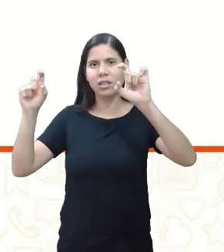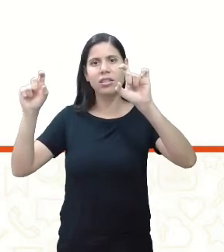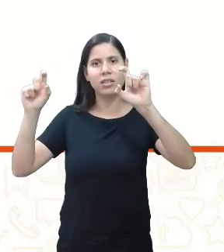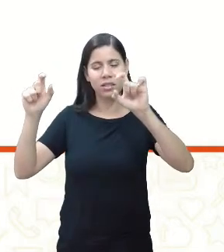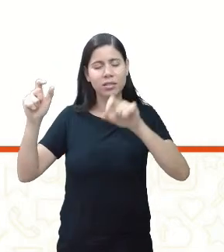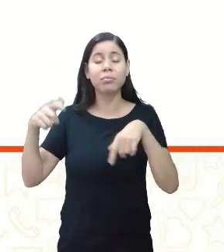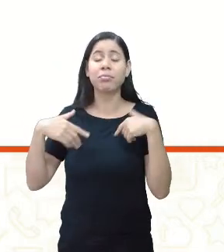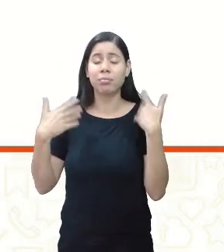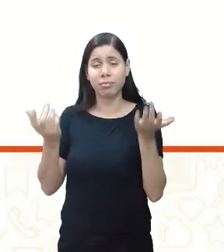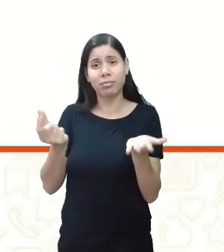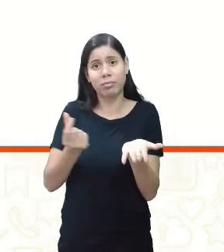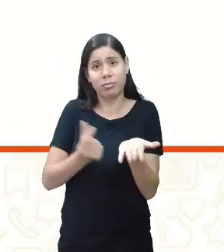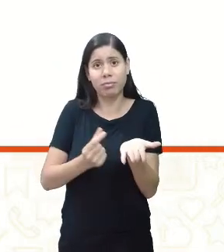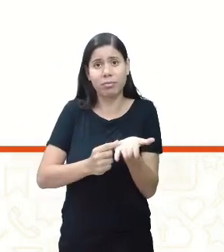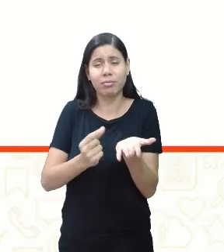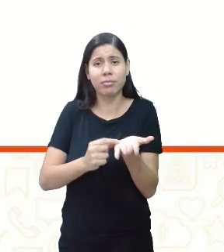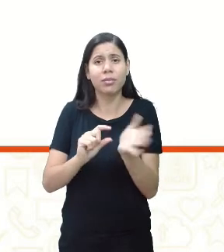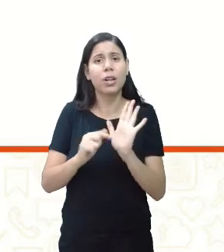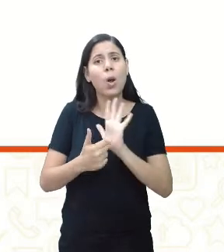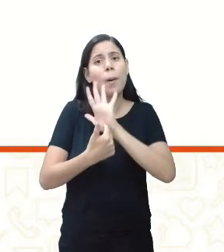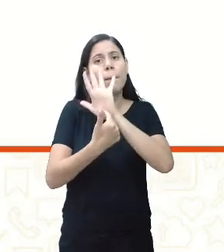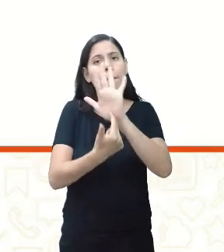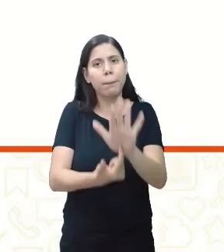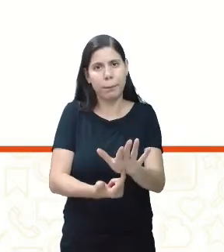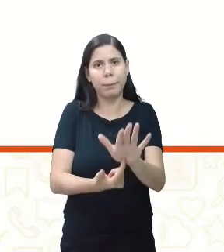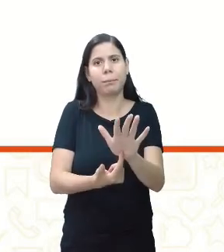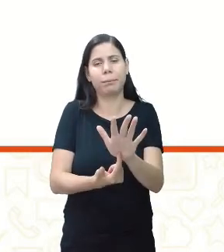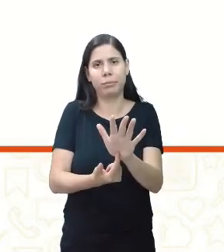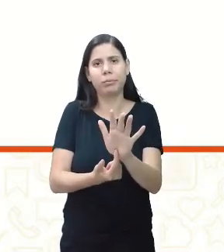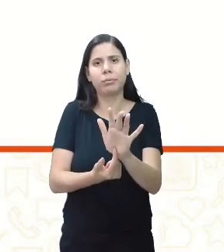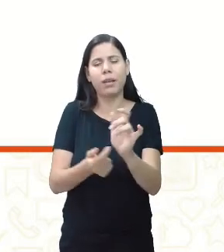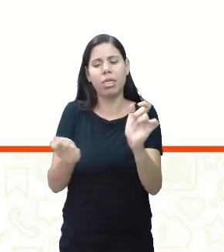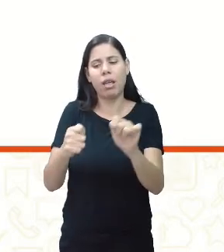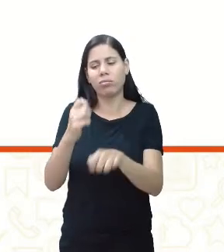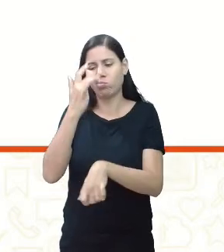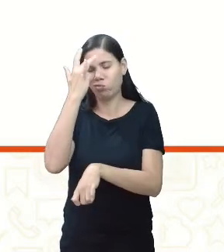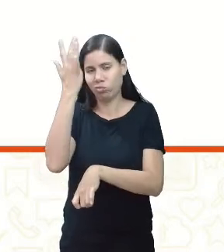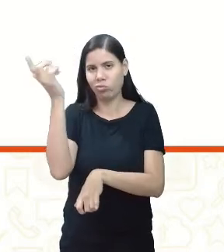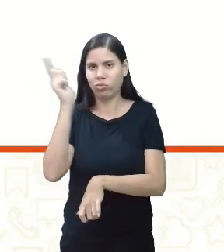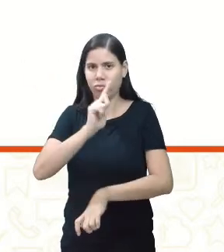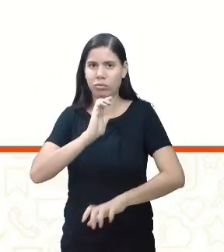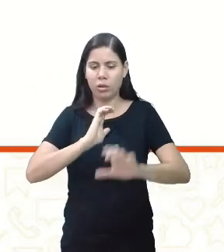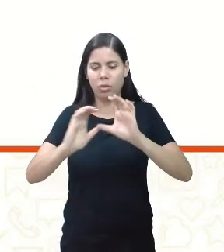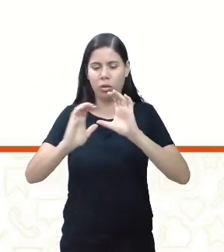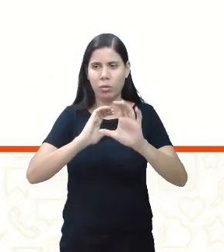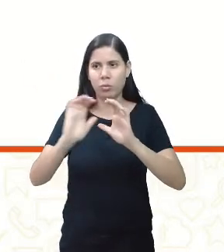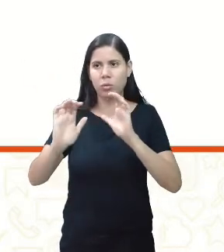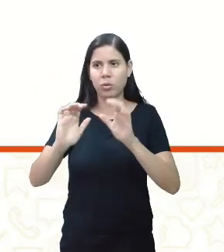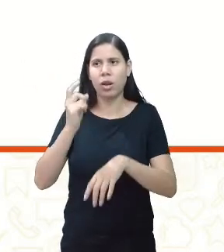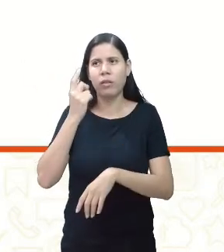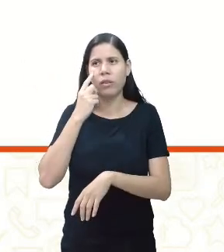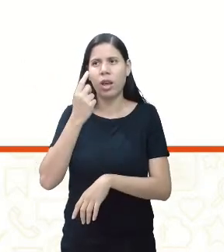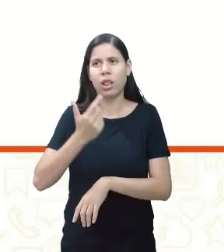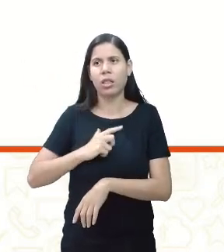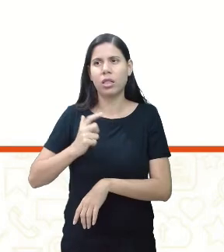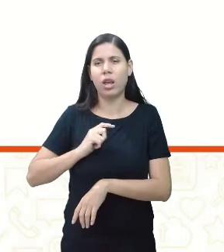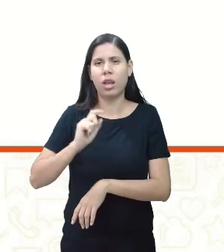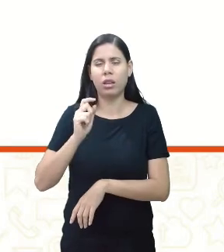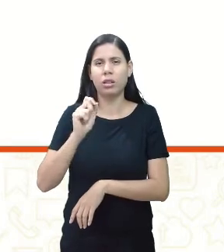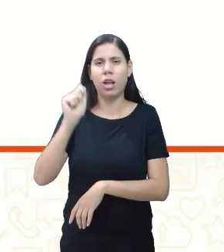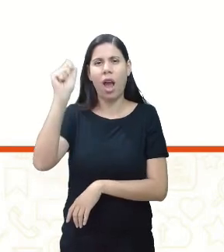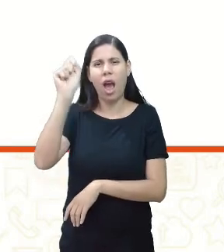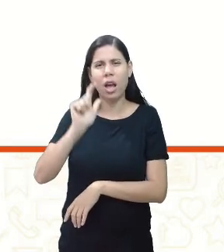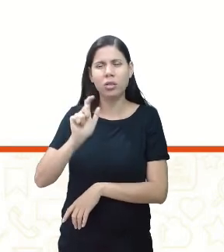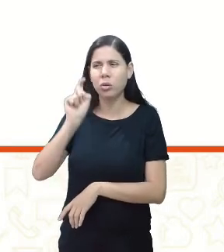aplicativos, eles trazem essa facilidade. Quando tem o botãozinho azul ali em cima, se você